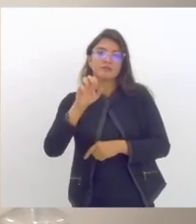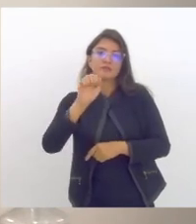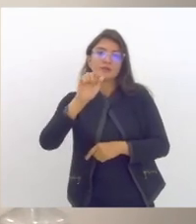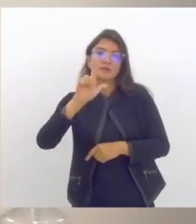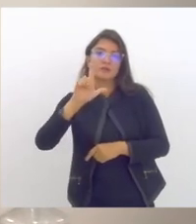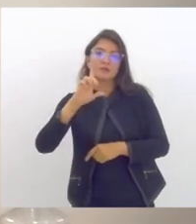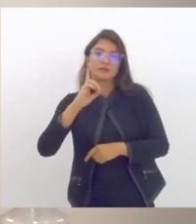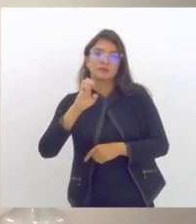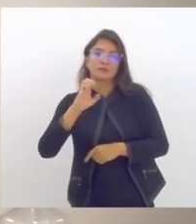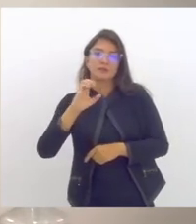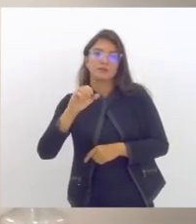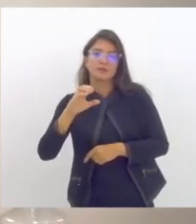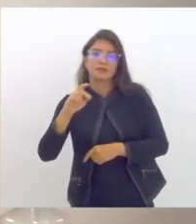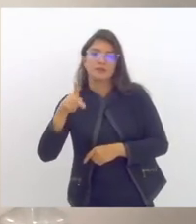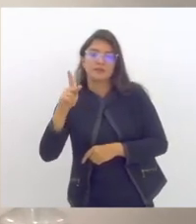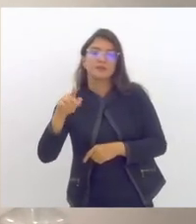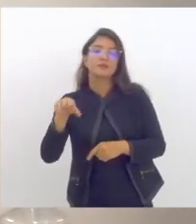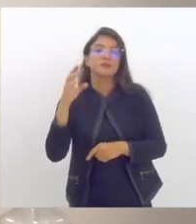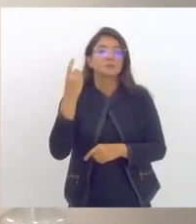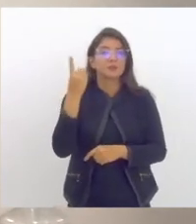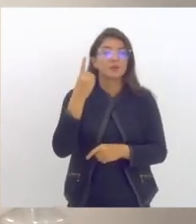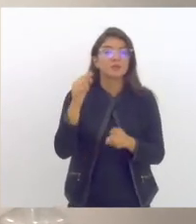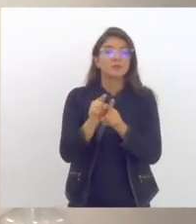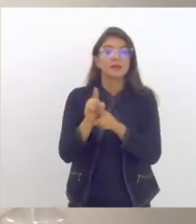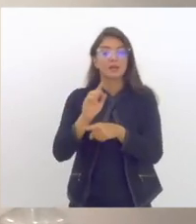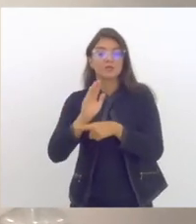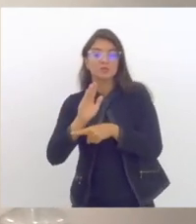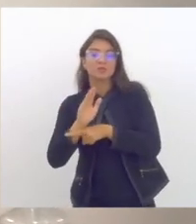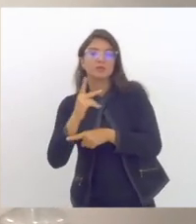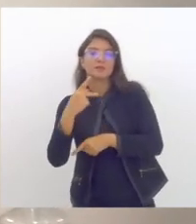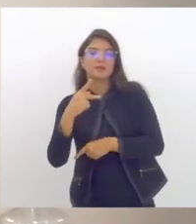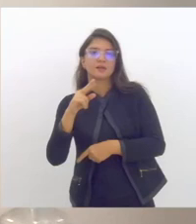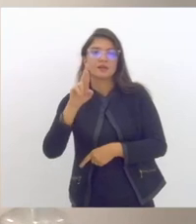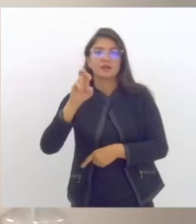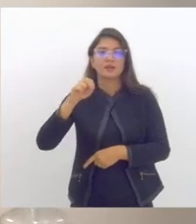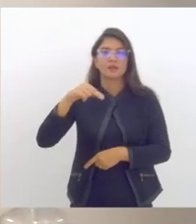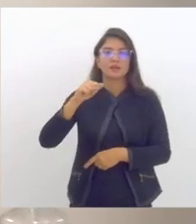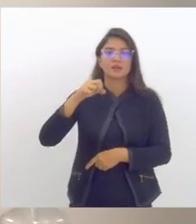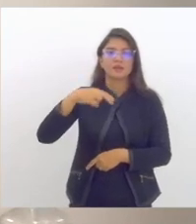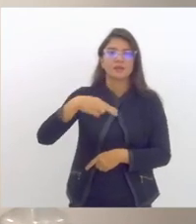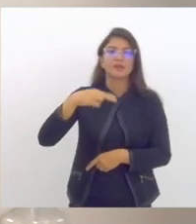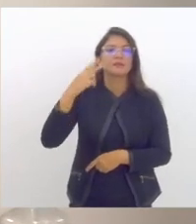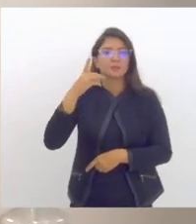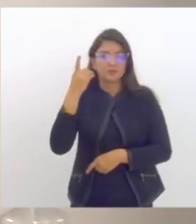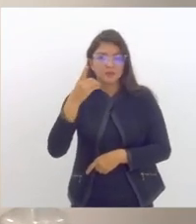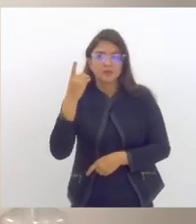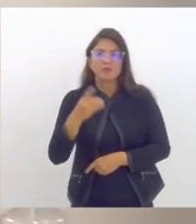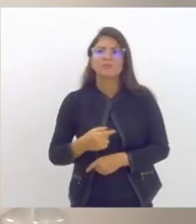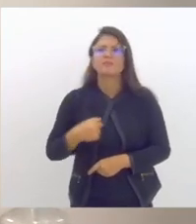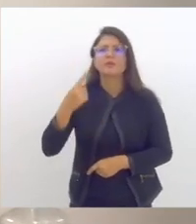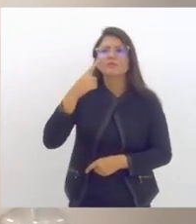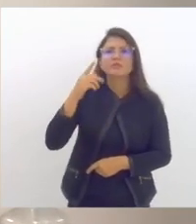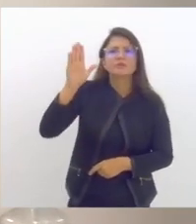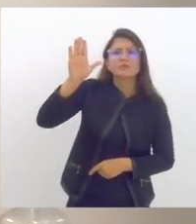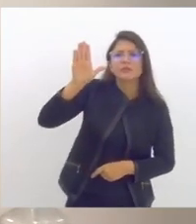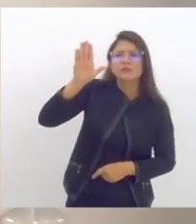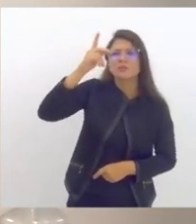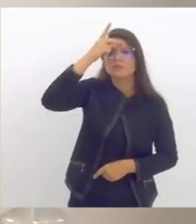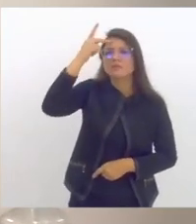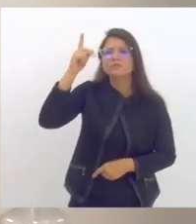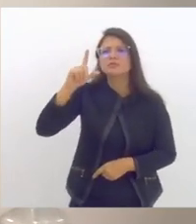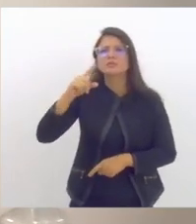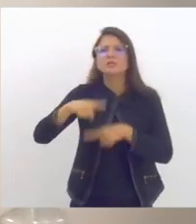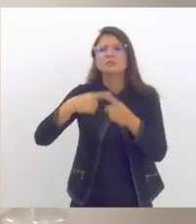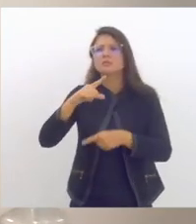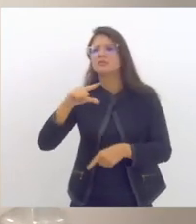do deputado Renan Ferreirinha e eu quero perguntar eu vi aqui que alguém levantou a mão na sala e depois saiu